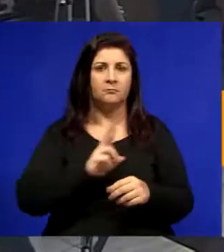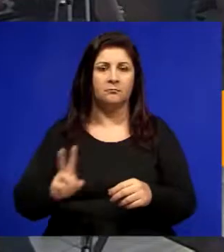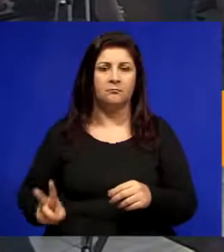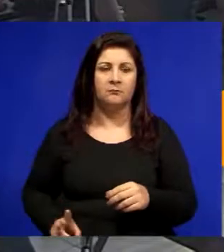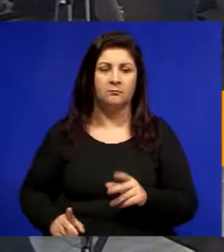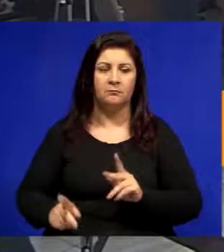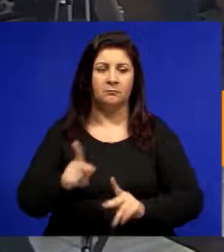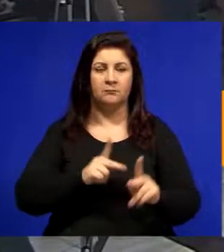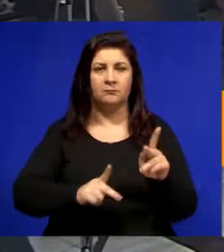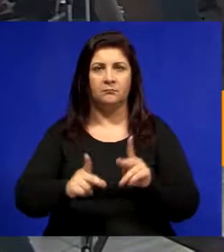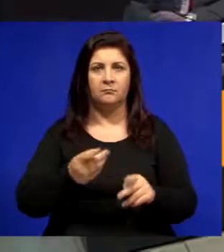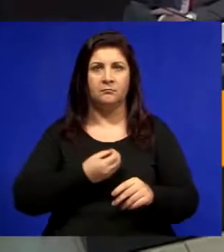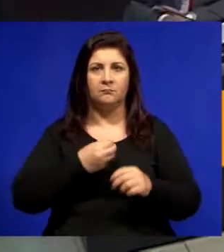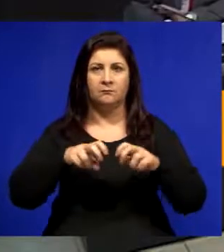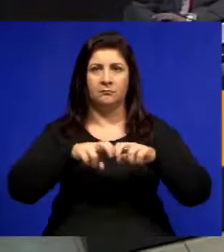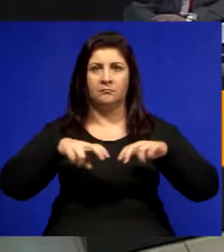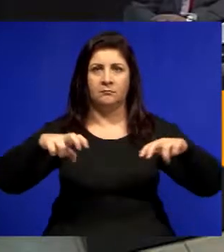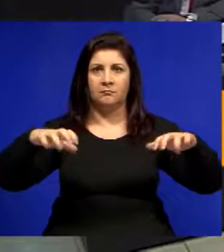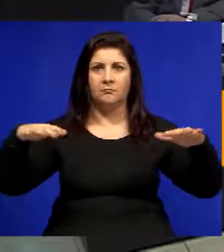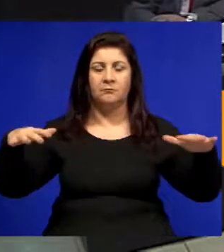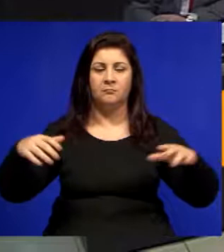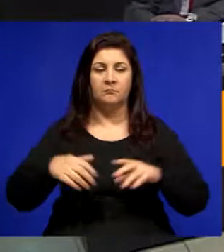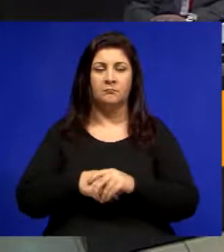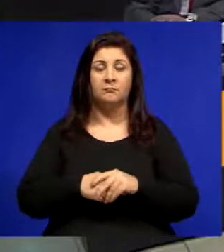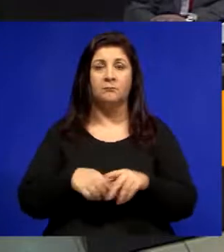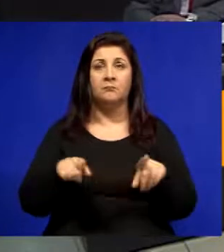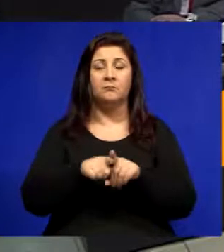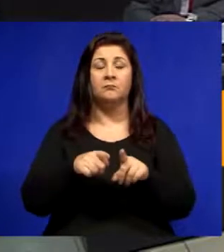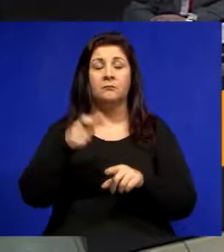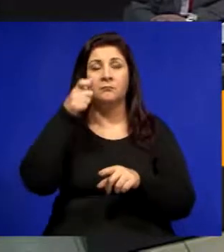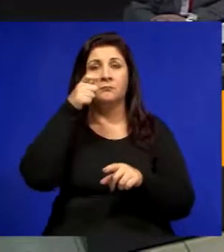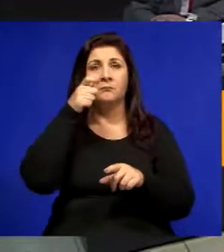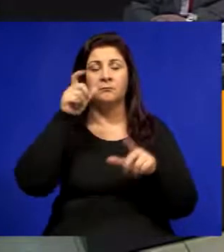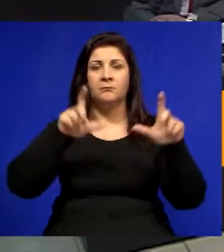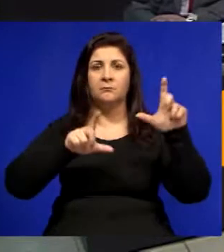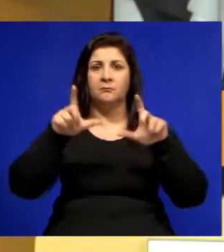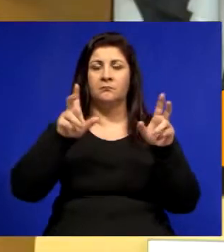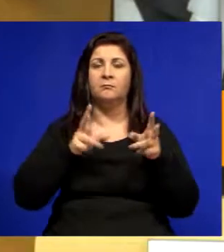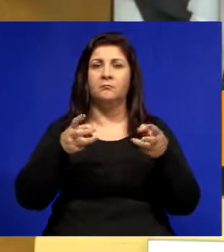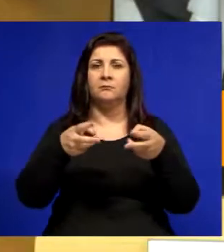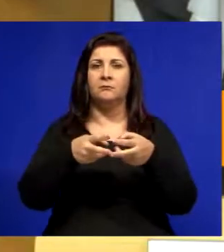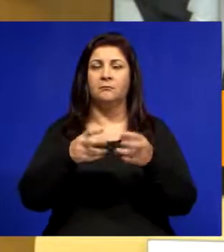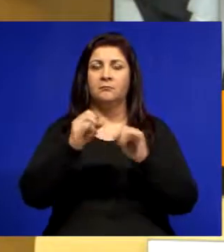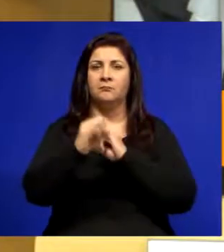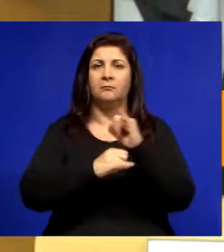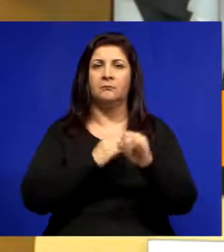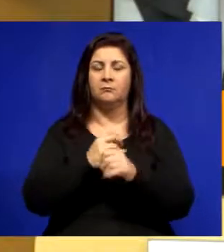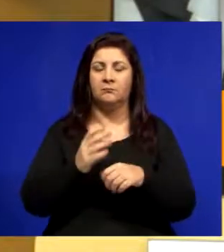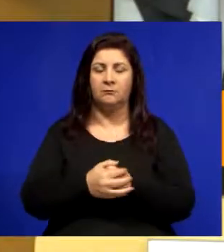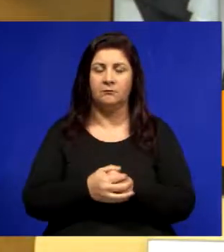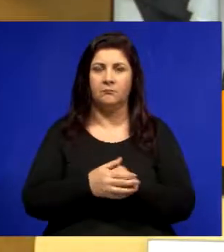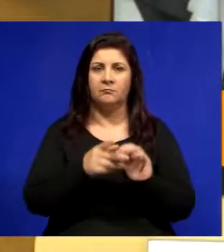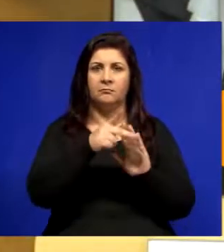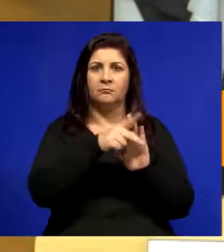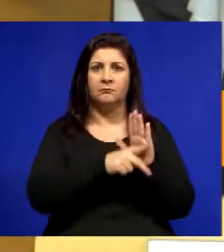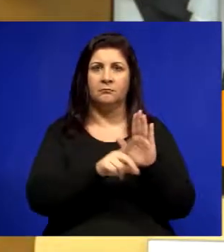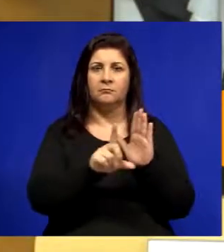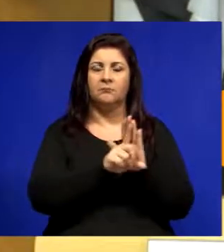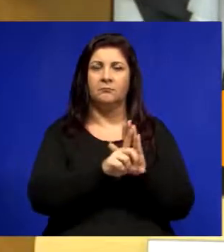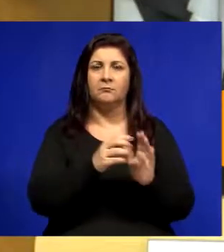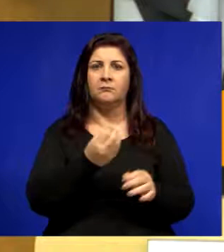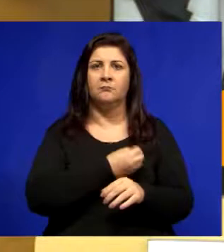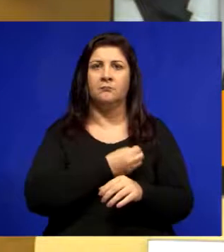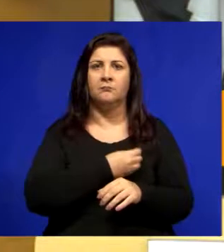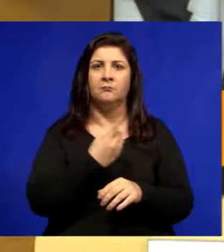público que está presente nas galerias e quem nos assiste pela TV Câmara e pela internet. Projeto de Lei nº